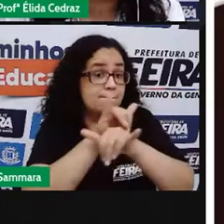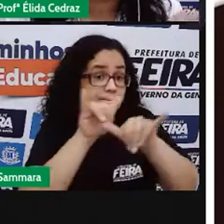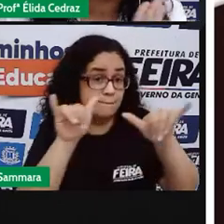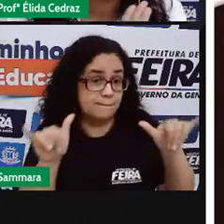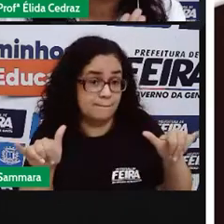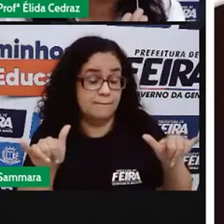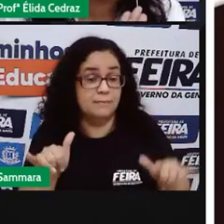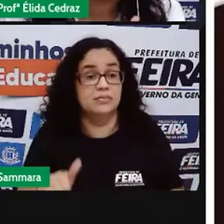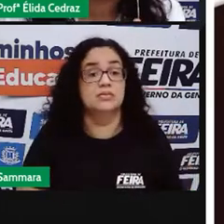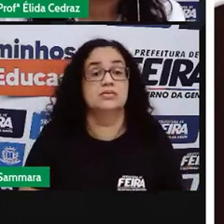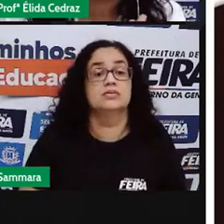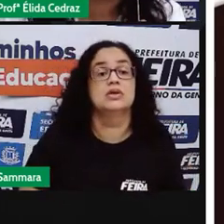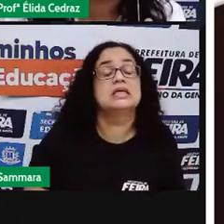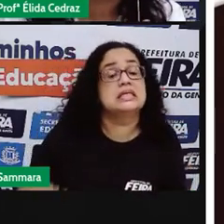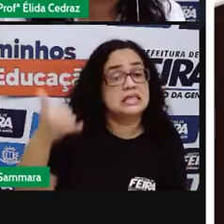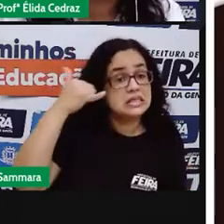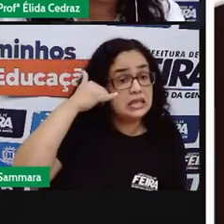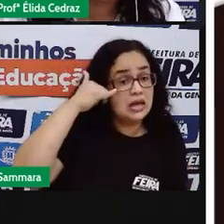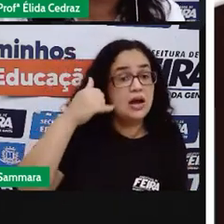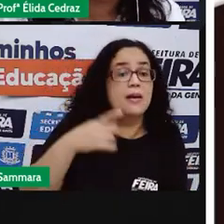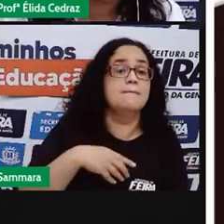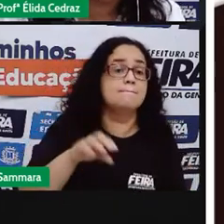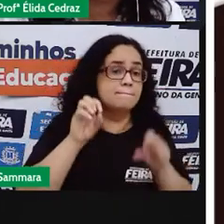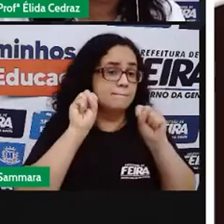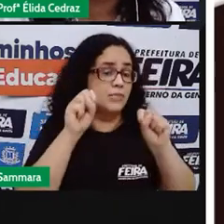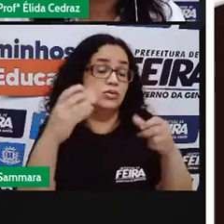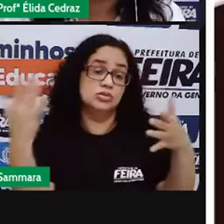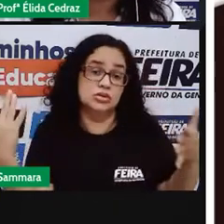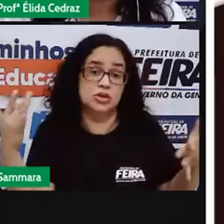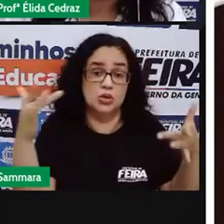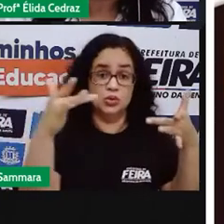mostra que, através do celular, nós também podemos ficar informados.